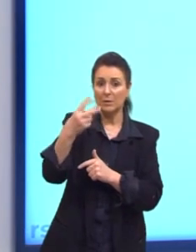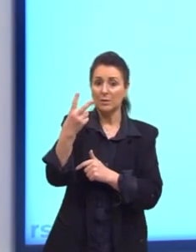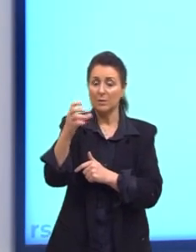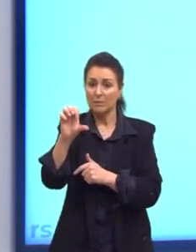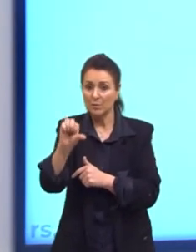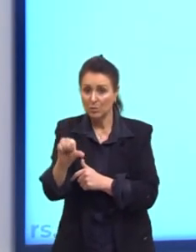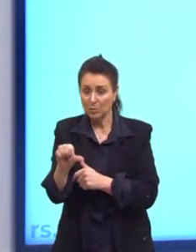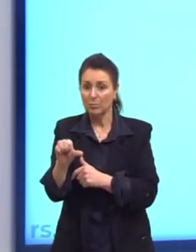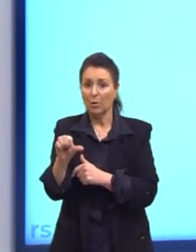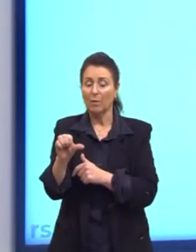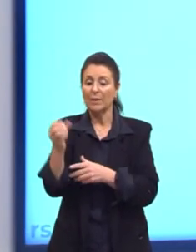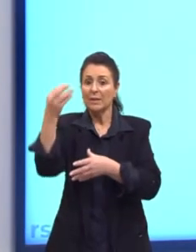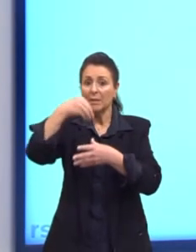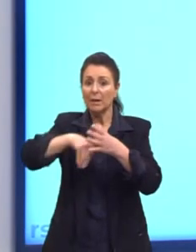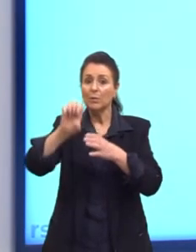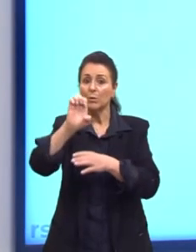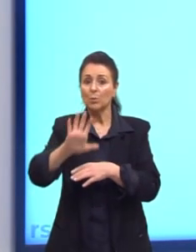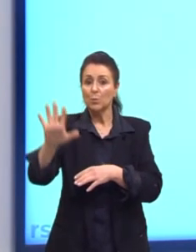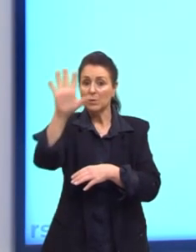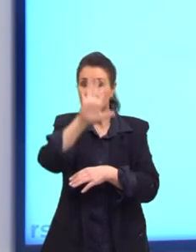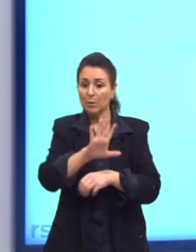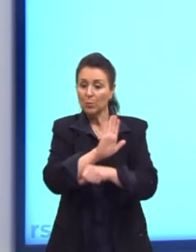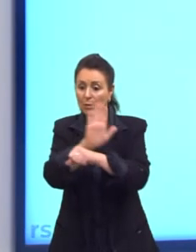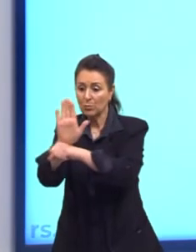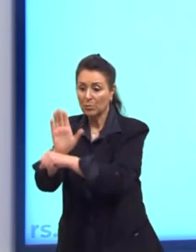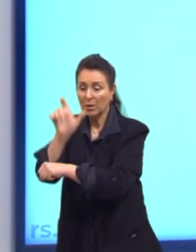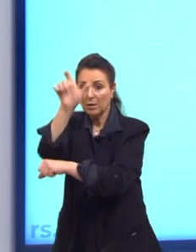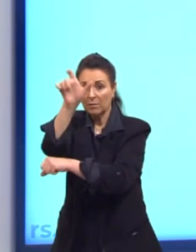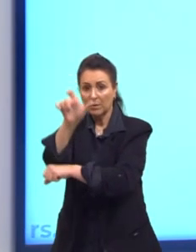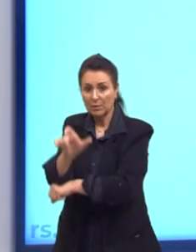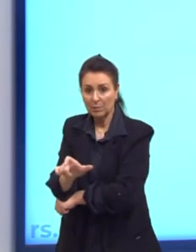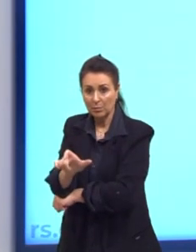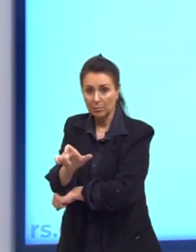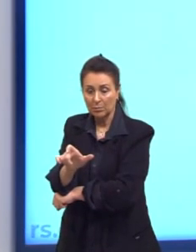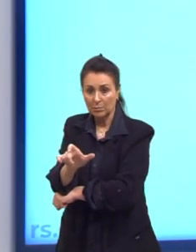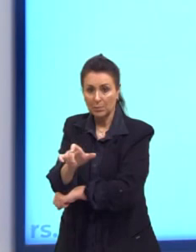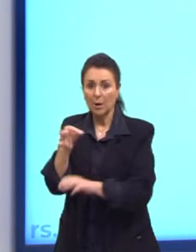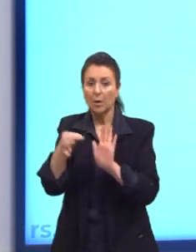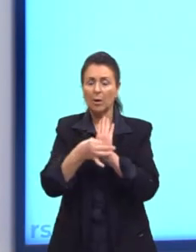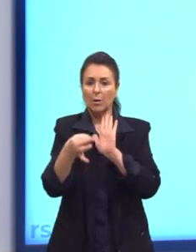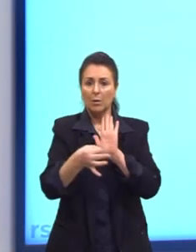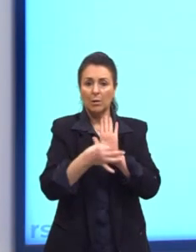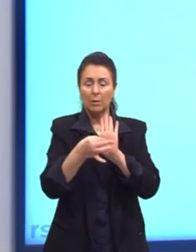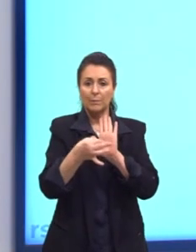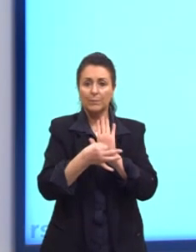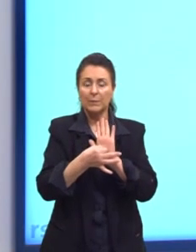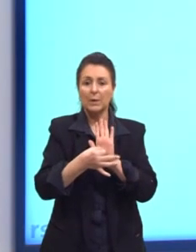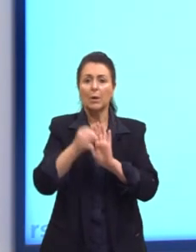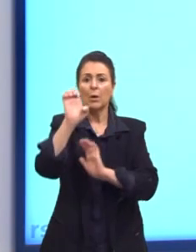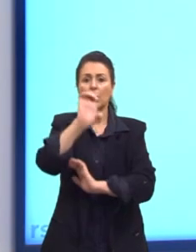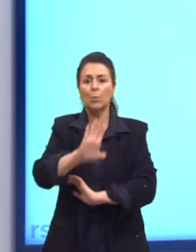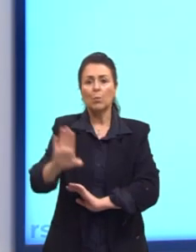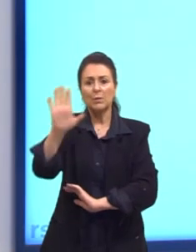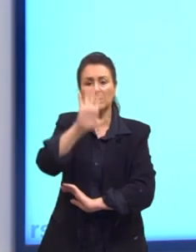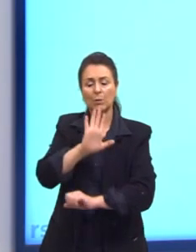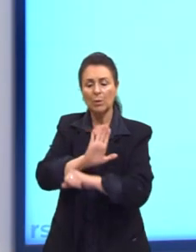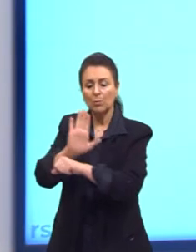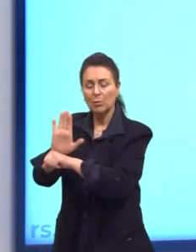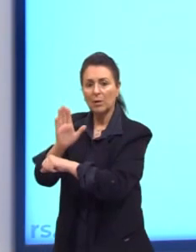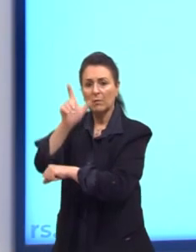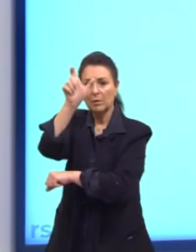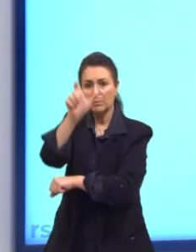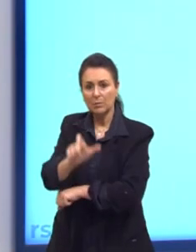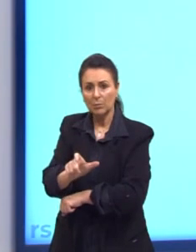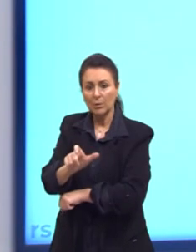funcionamento do Estado do bem-estar social, argumenta-se que o Estado do bem-estar social fundamenta-se em um